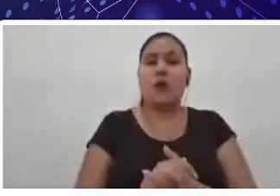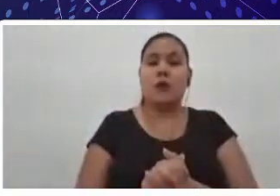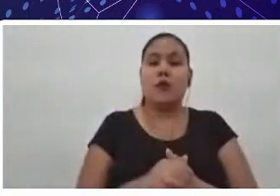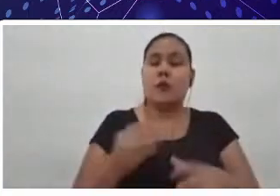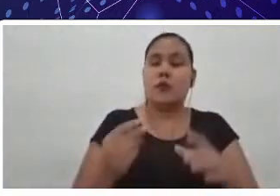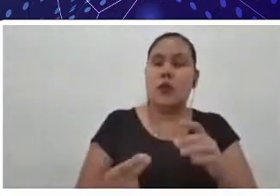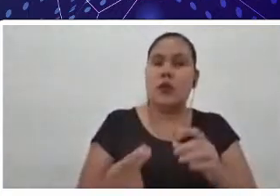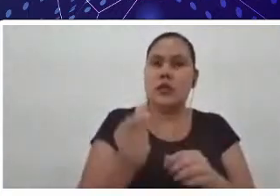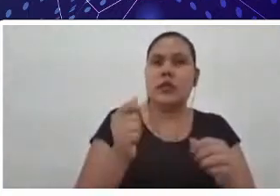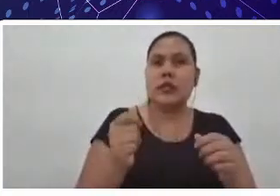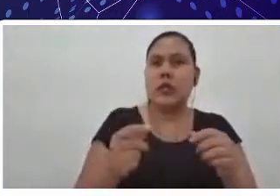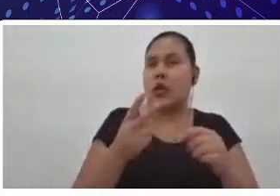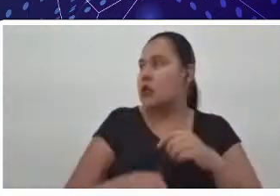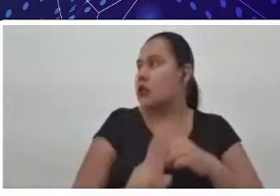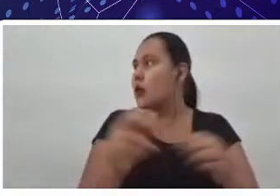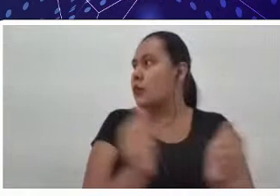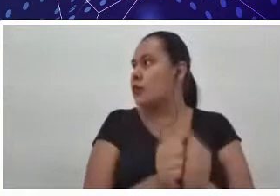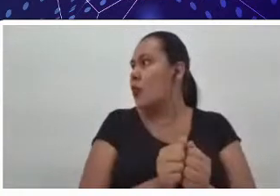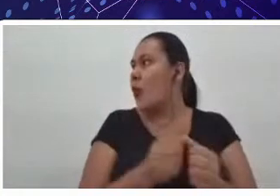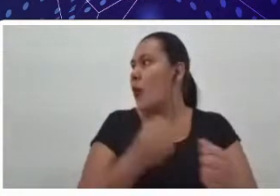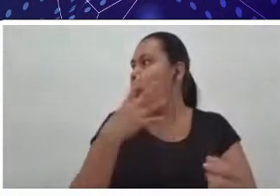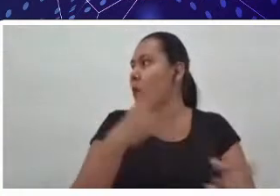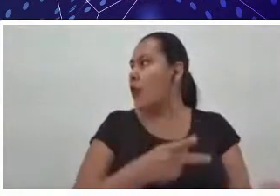egressos, professor Clodoaldo.